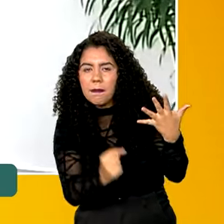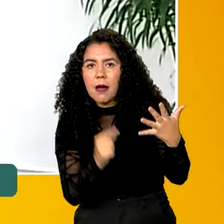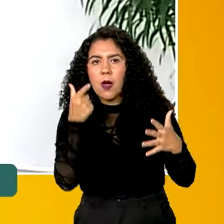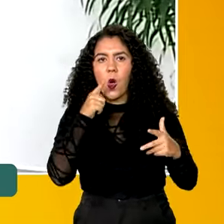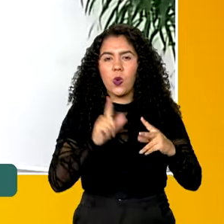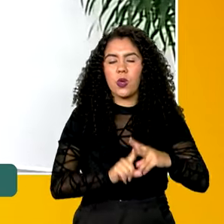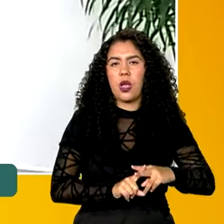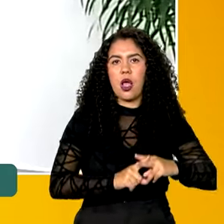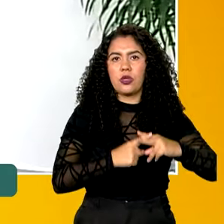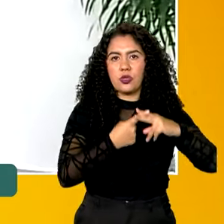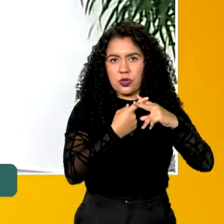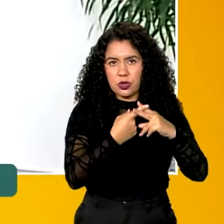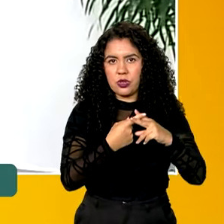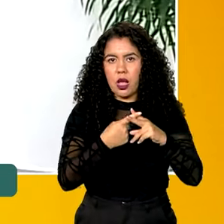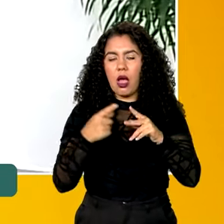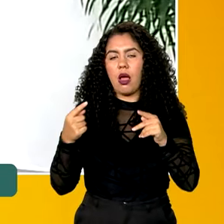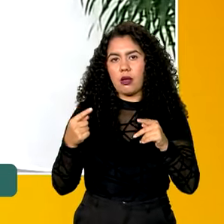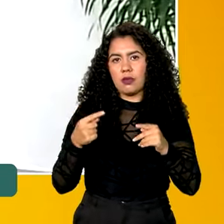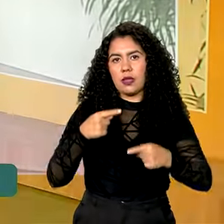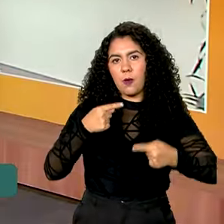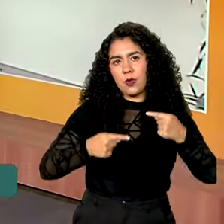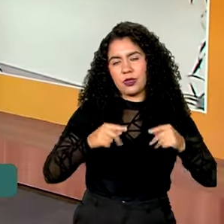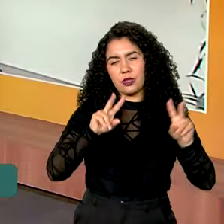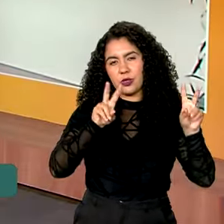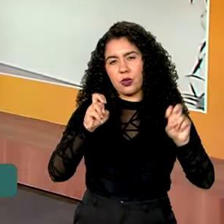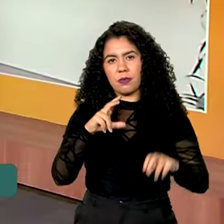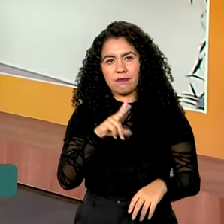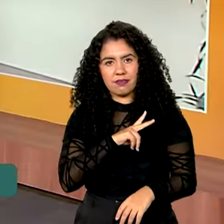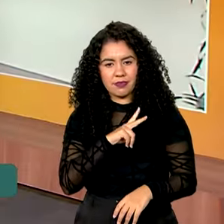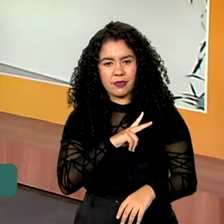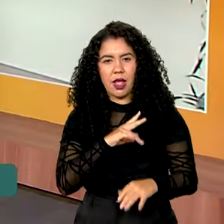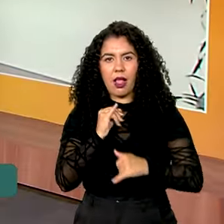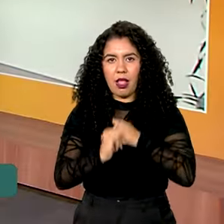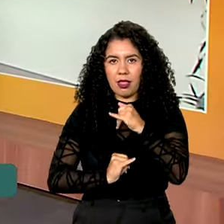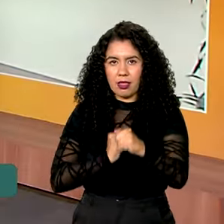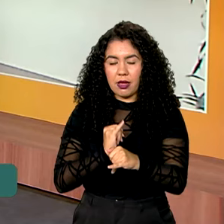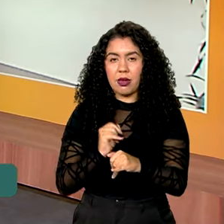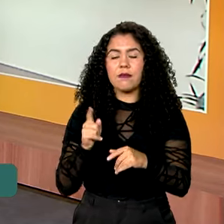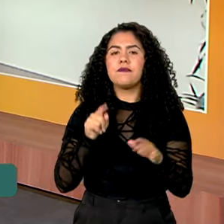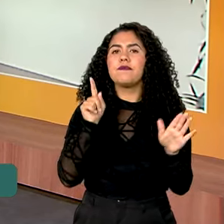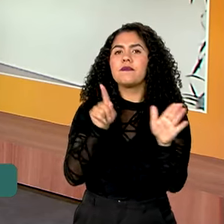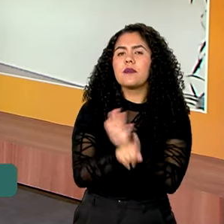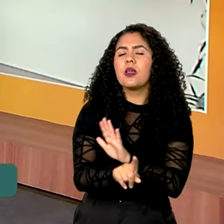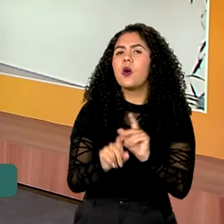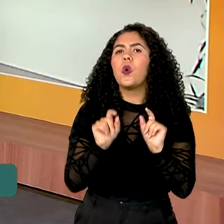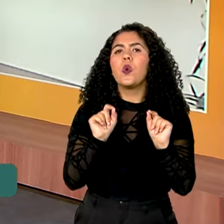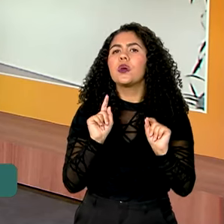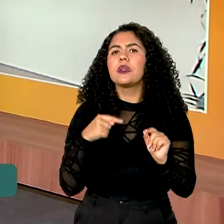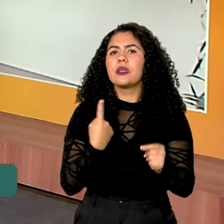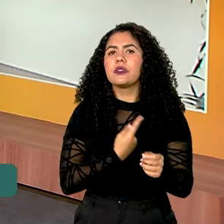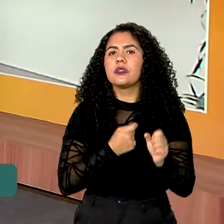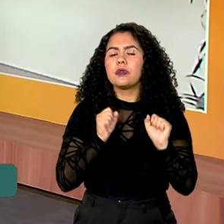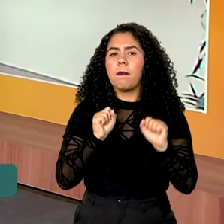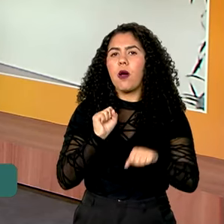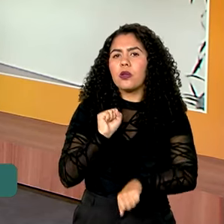realizados na política de privacidade. Certo, diretora. O que a gente pode esperar a partir de agora? partir dessa medida é iniciada uma análise,